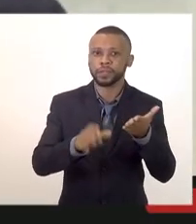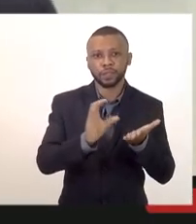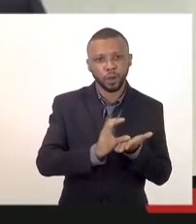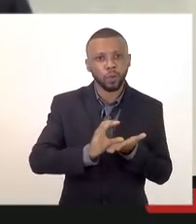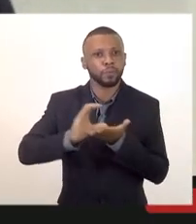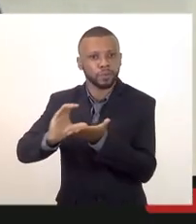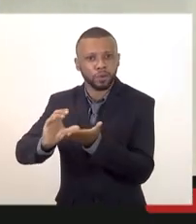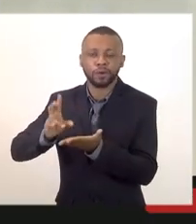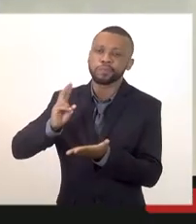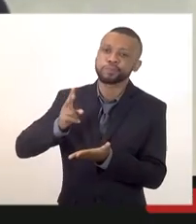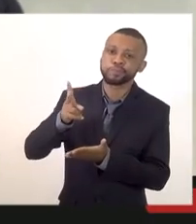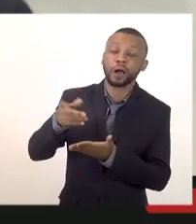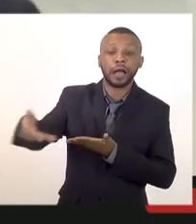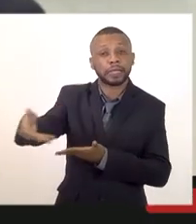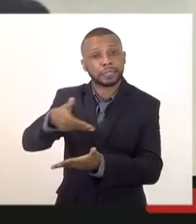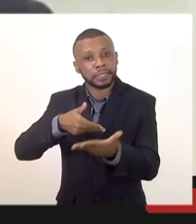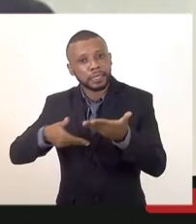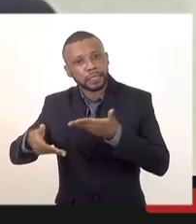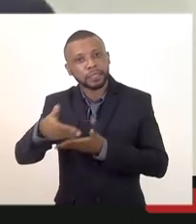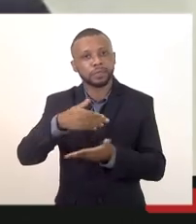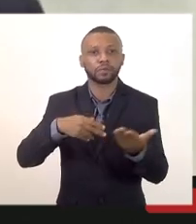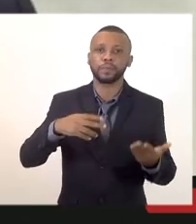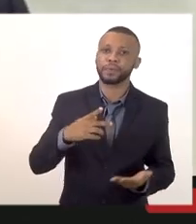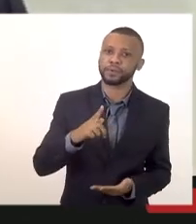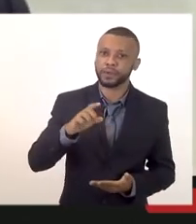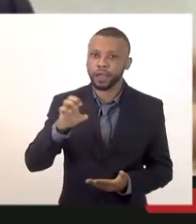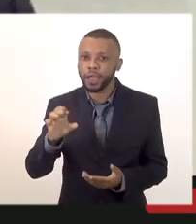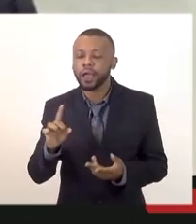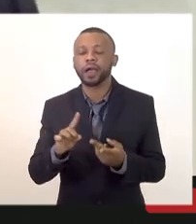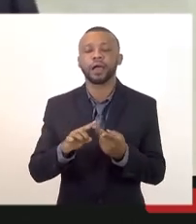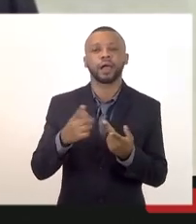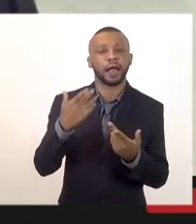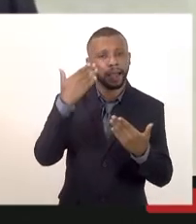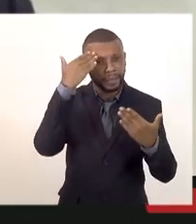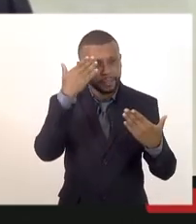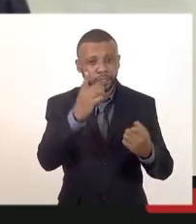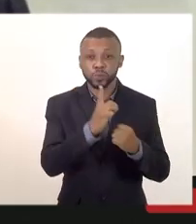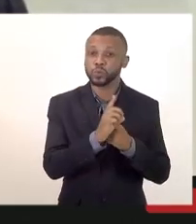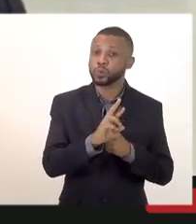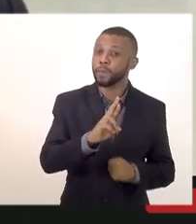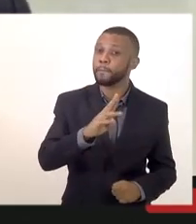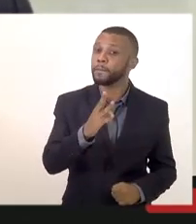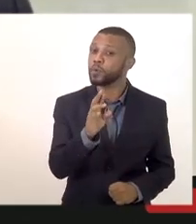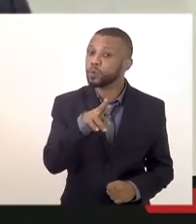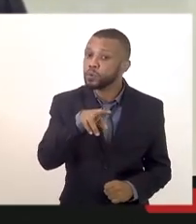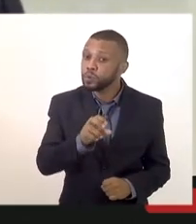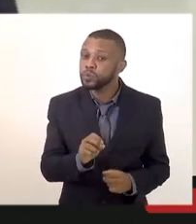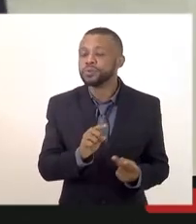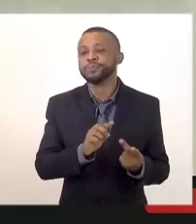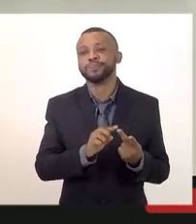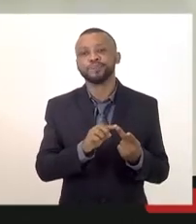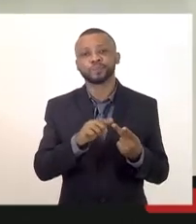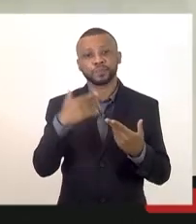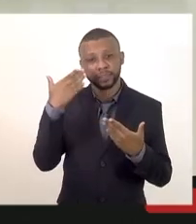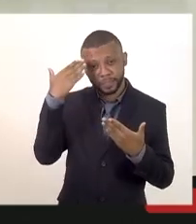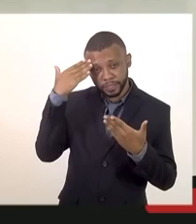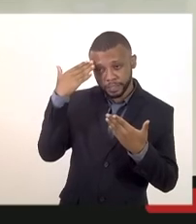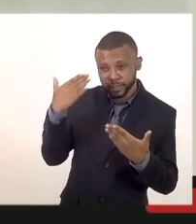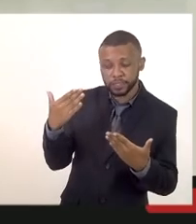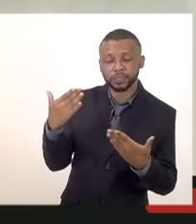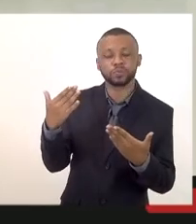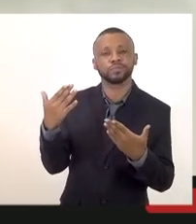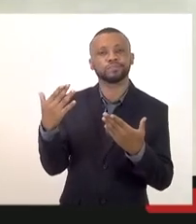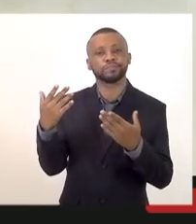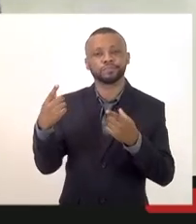e com o Corpo de Bombeiros também agradecer ao procurador doutor Bruno estender meus cumprimentos ao doutor Bruno Dubê pela parceria